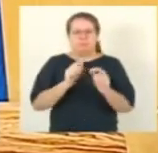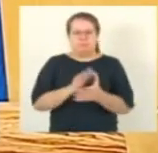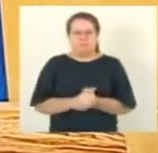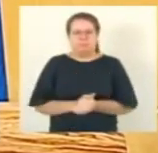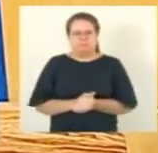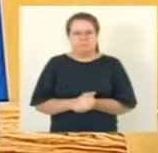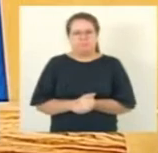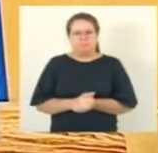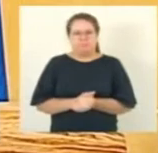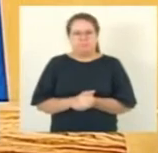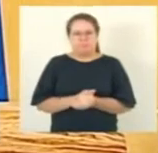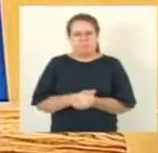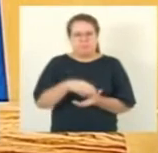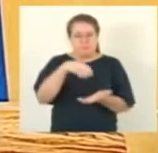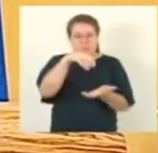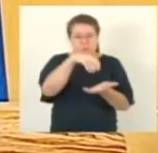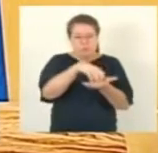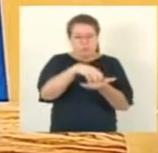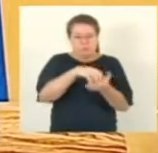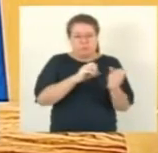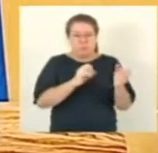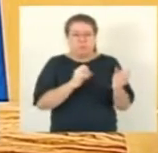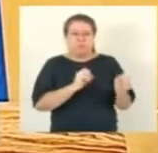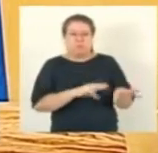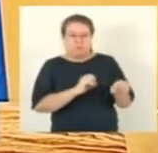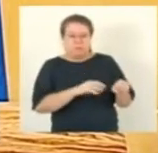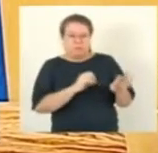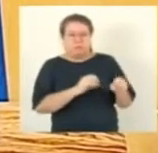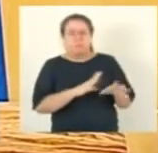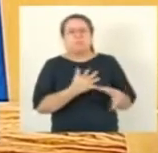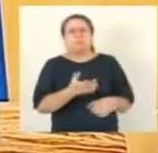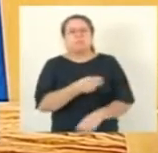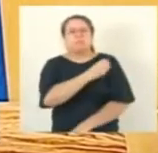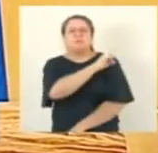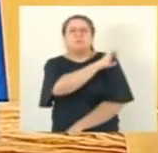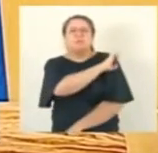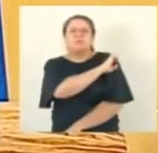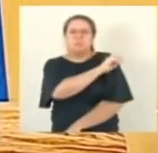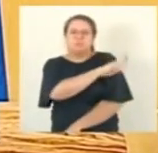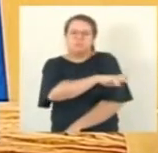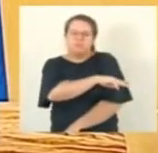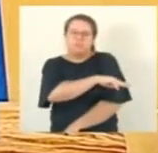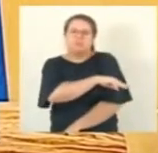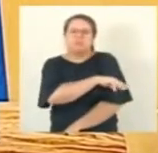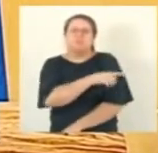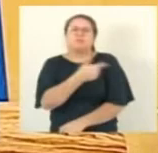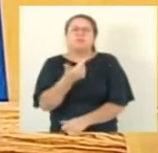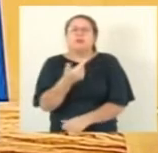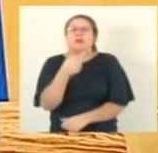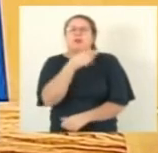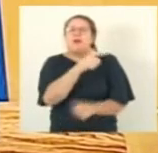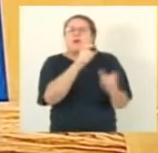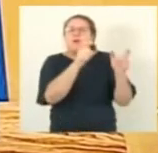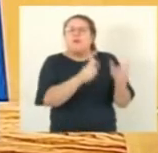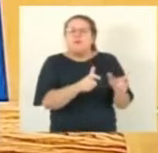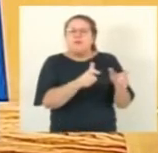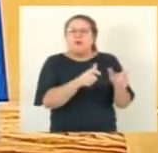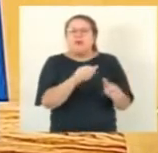o Centro de Educação de Ensino Médio de Tempo Integral, Paulo Freire. No município de